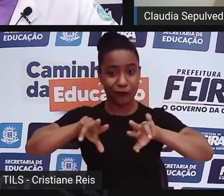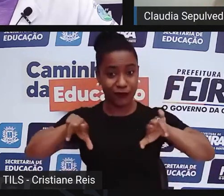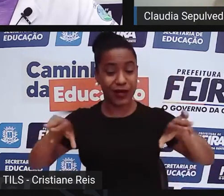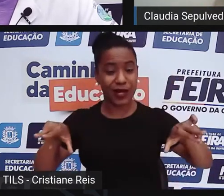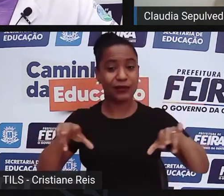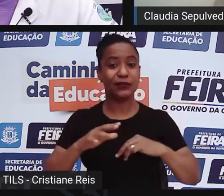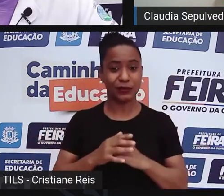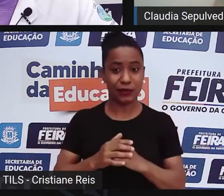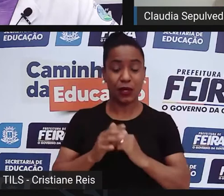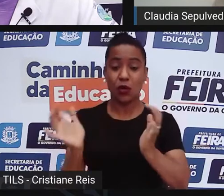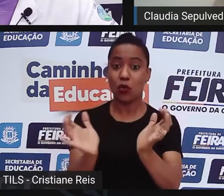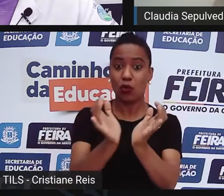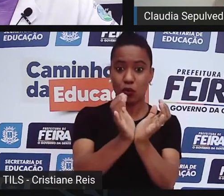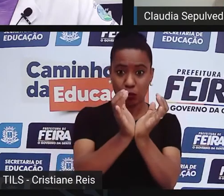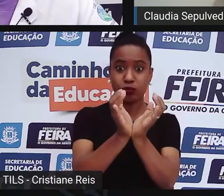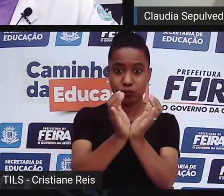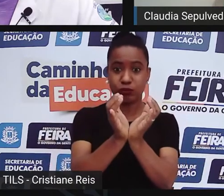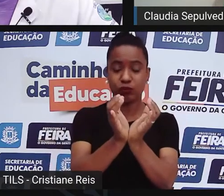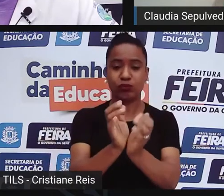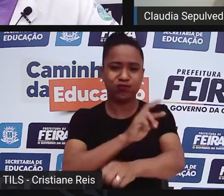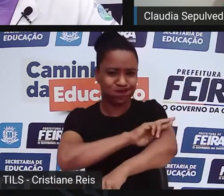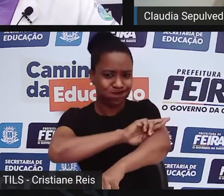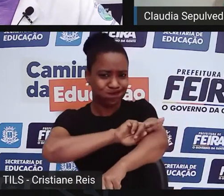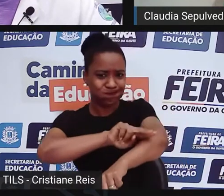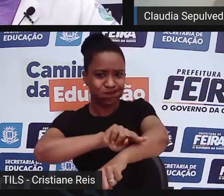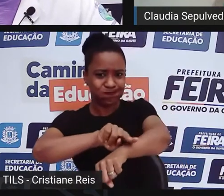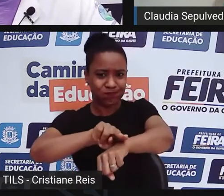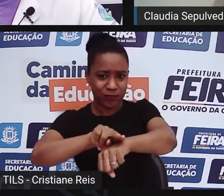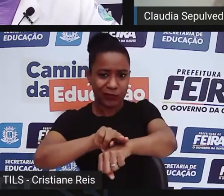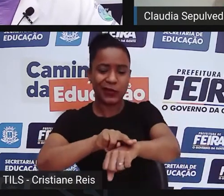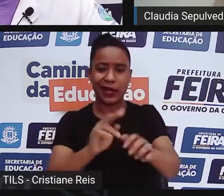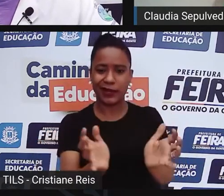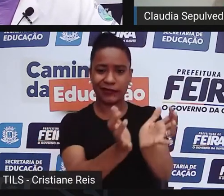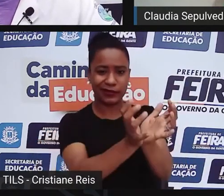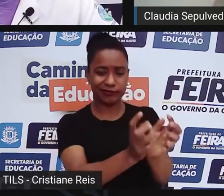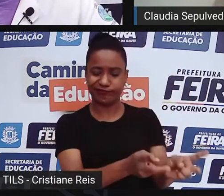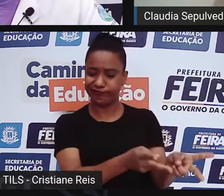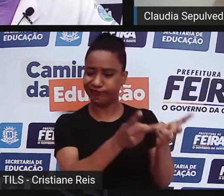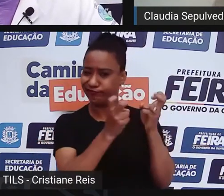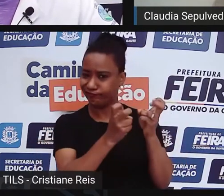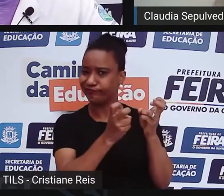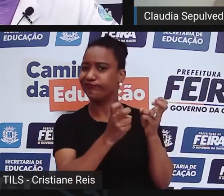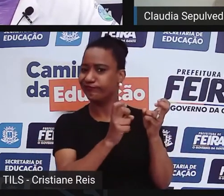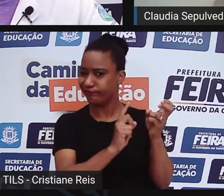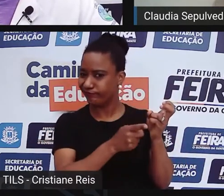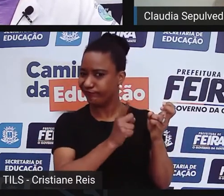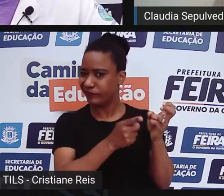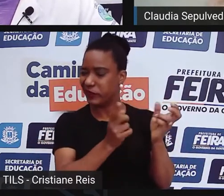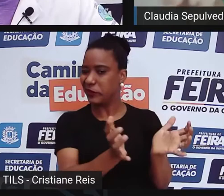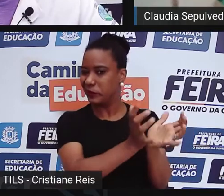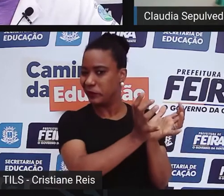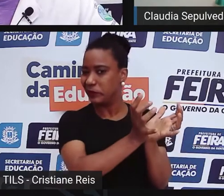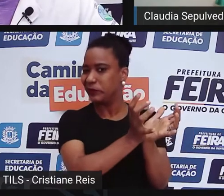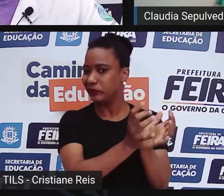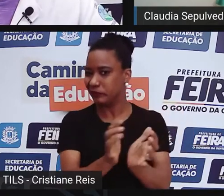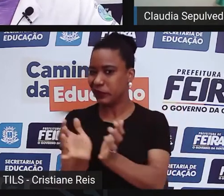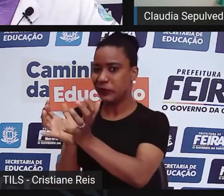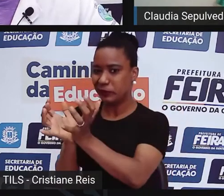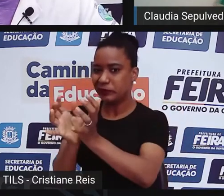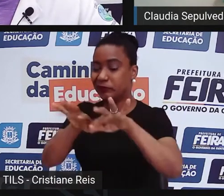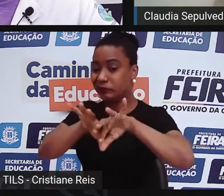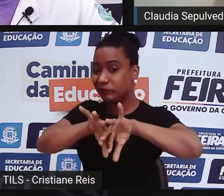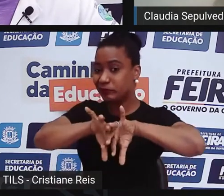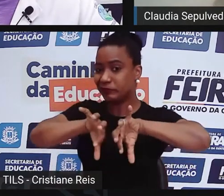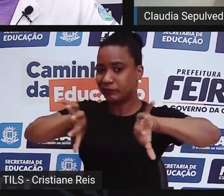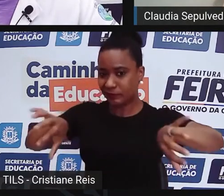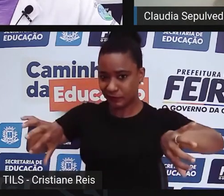e, além disso, isso, de modo geral, leva à segregação, à discriminação, à privação de benefícios dessas